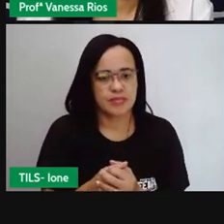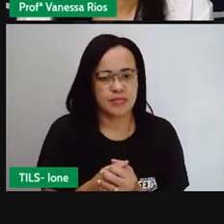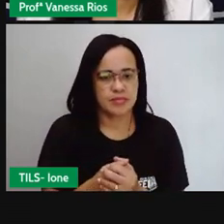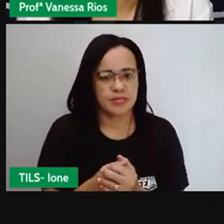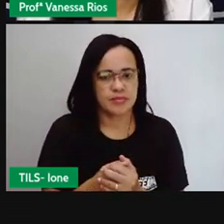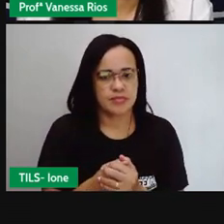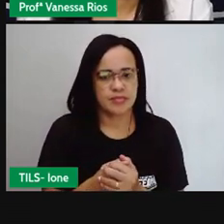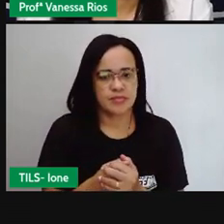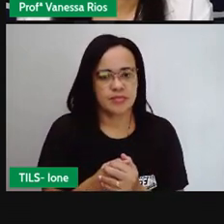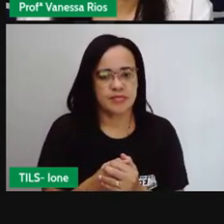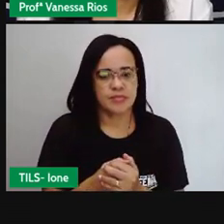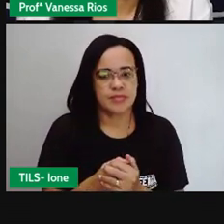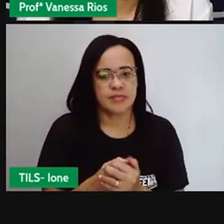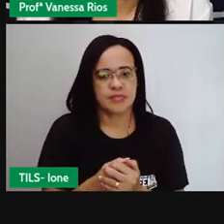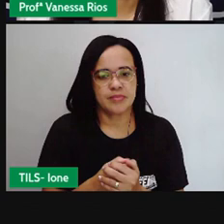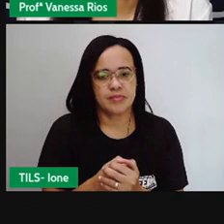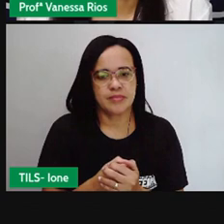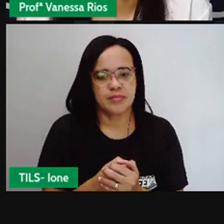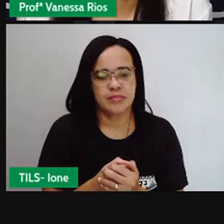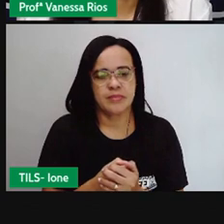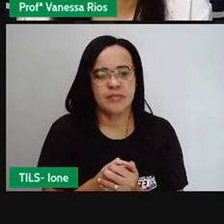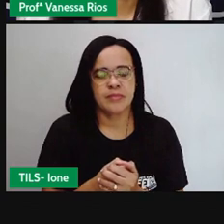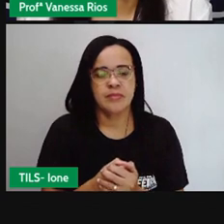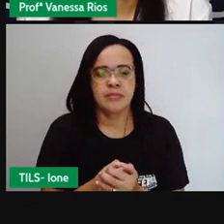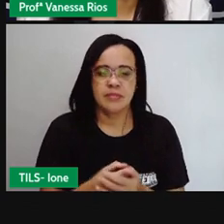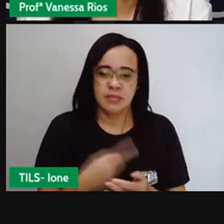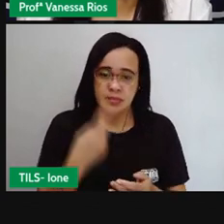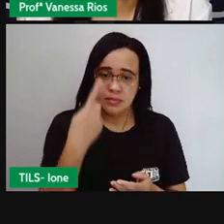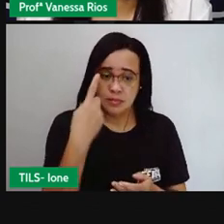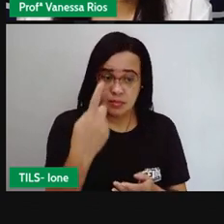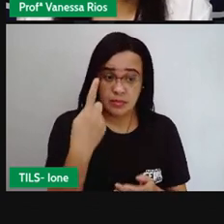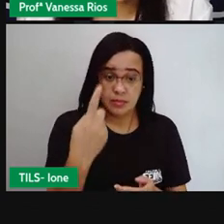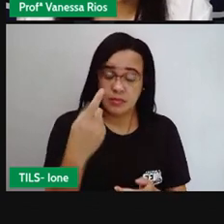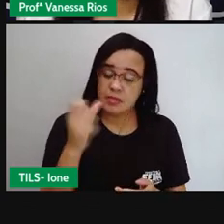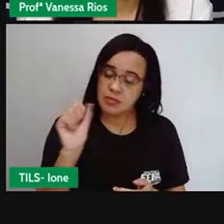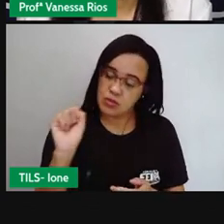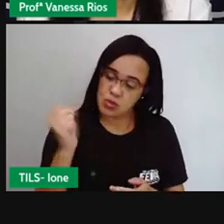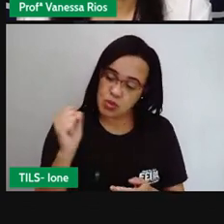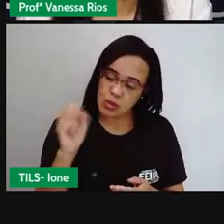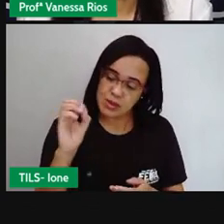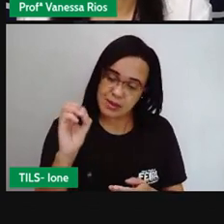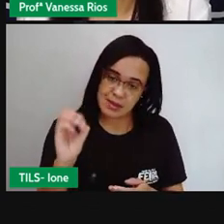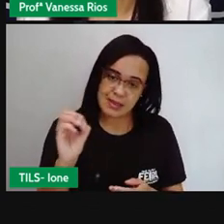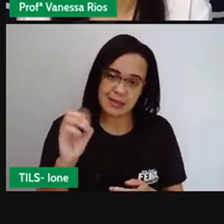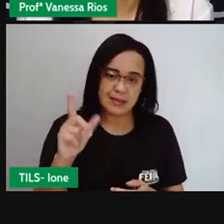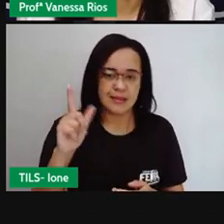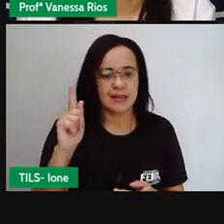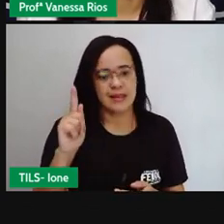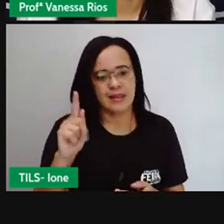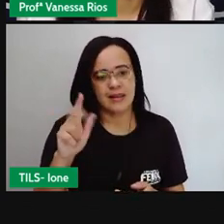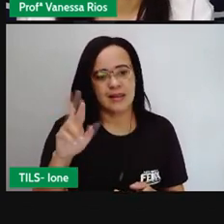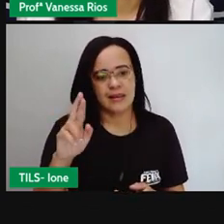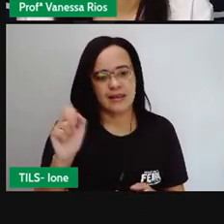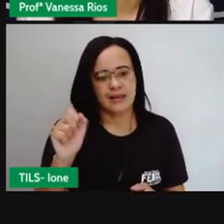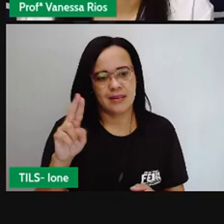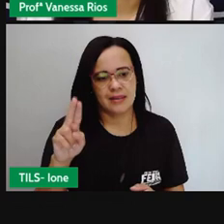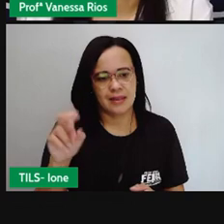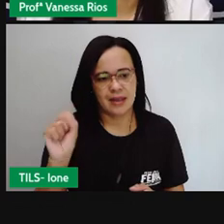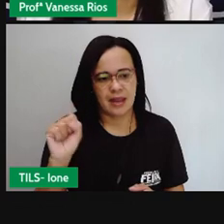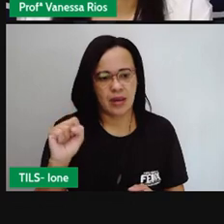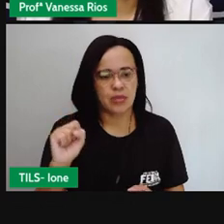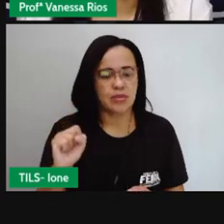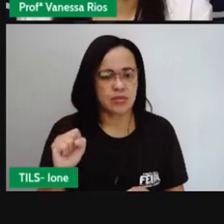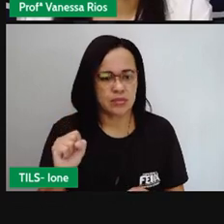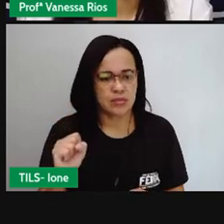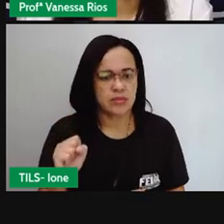nós estamos falando aí de um ângulo de 180 graus. O ângulo de 180 graus é aquele